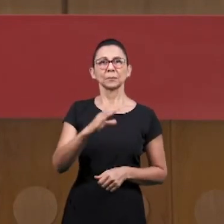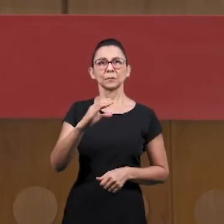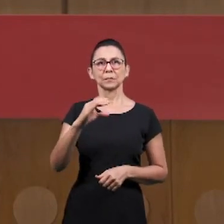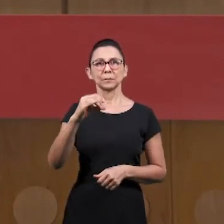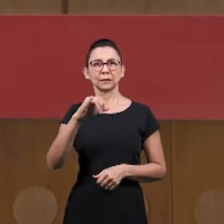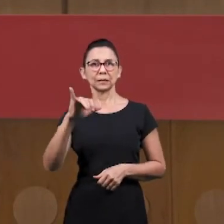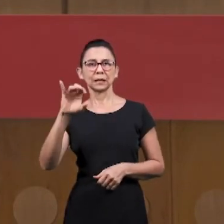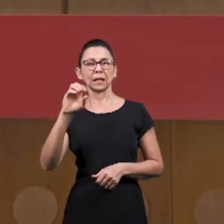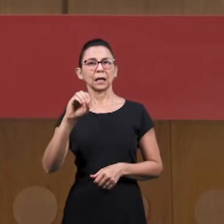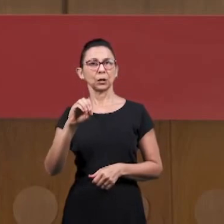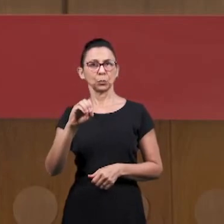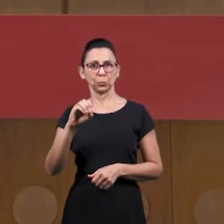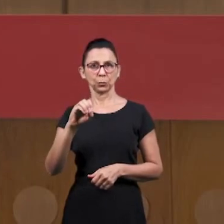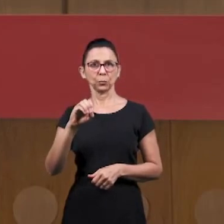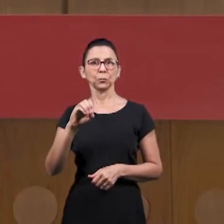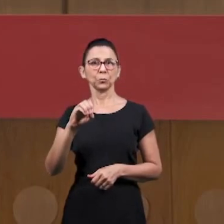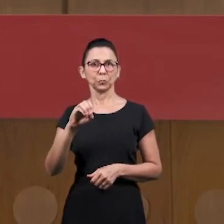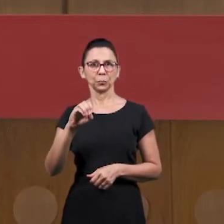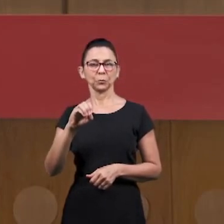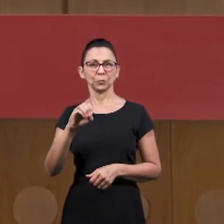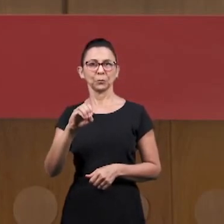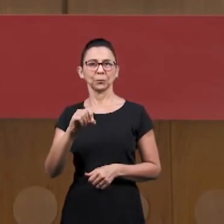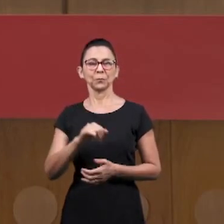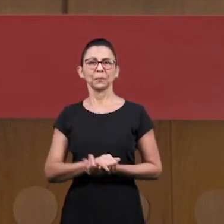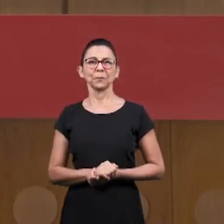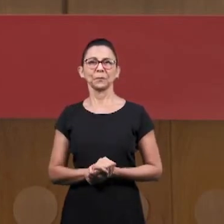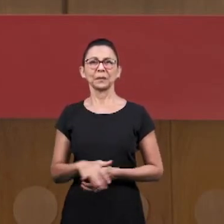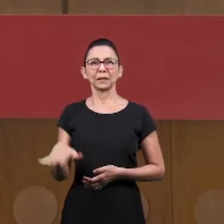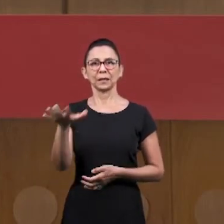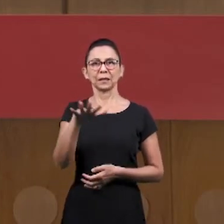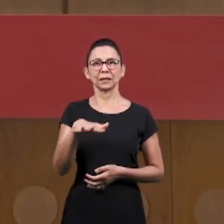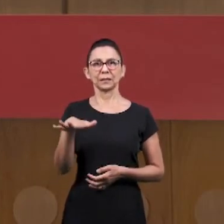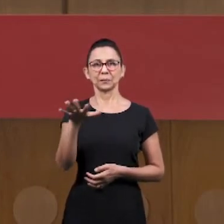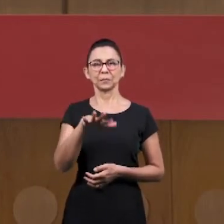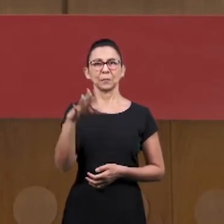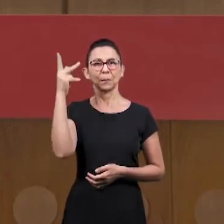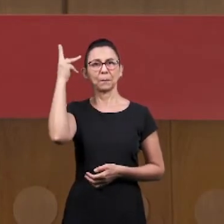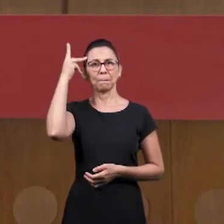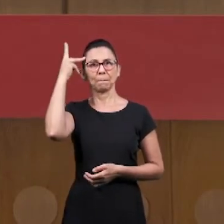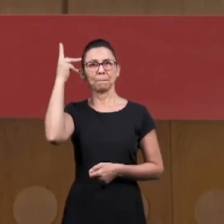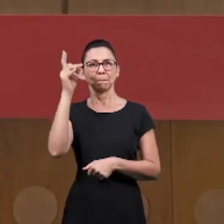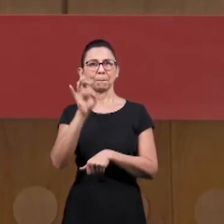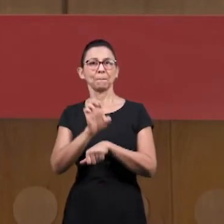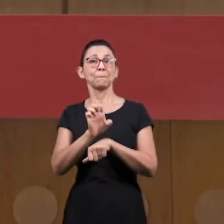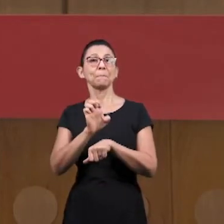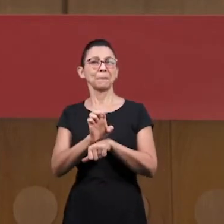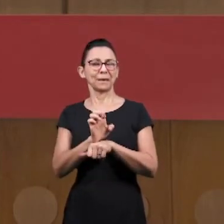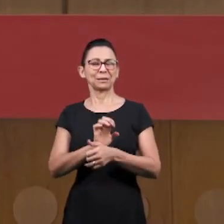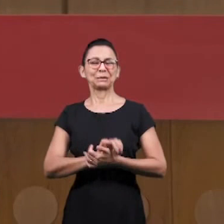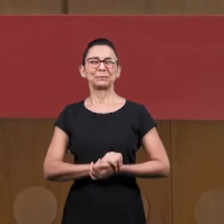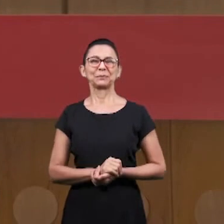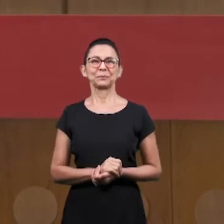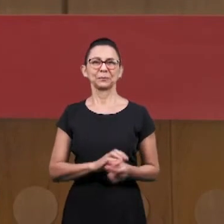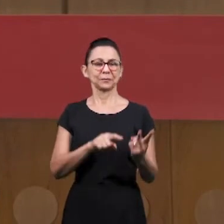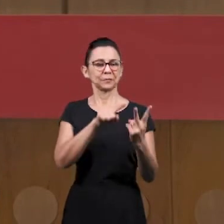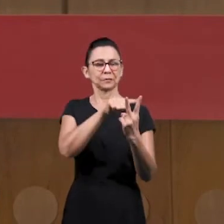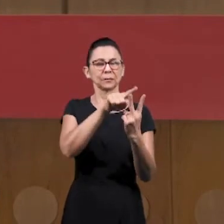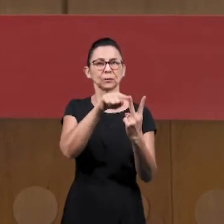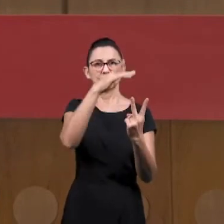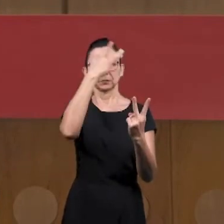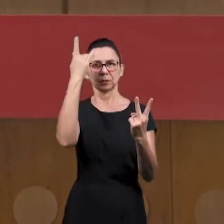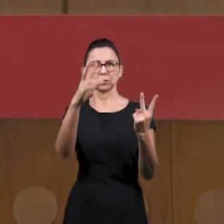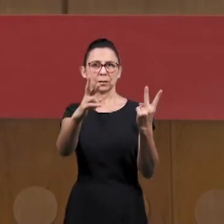que é do grupo de jovens da igreja de Parque Vila Alegre, em Campinas, no estado de São Paulo. Teremos então